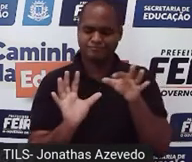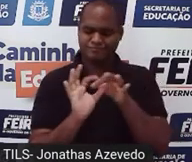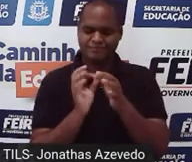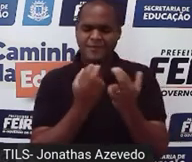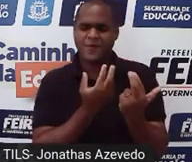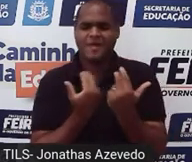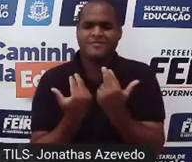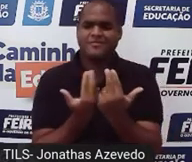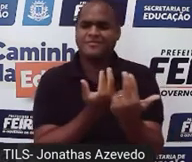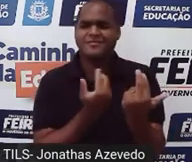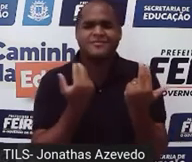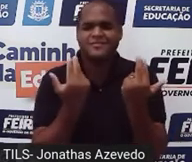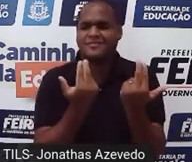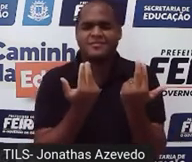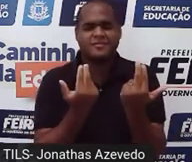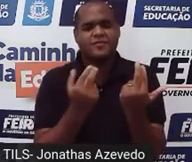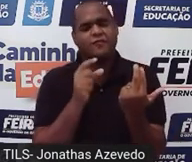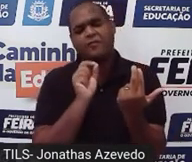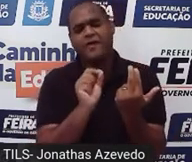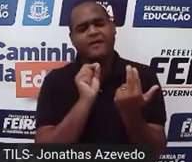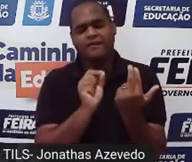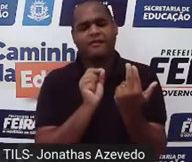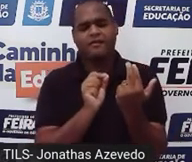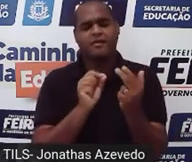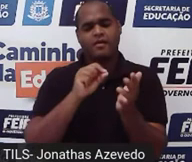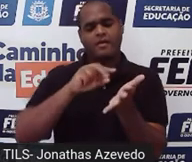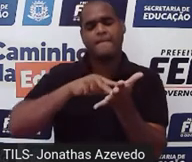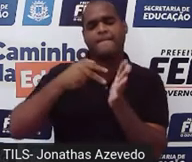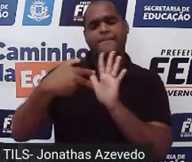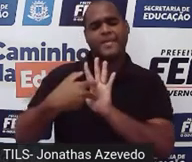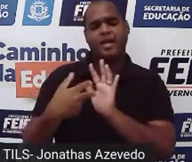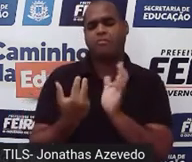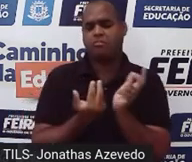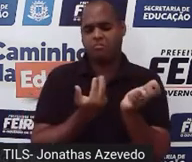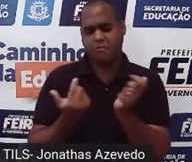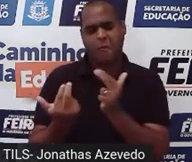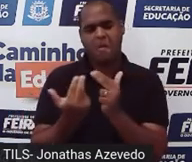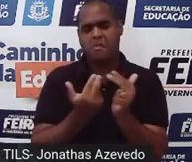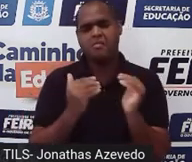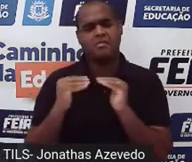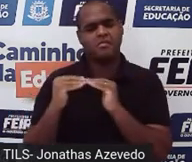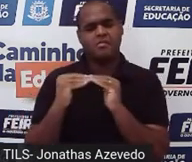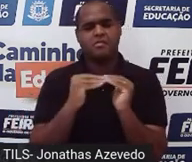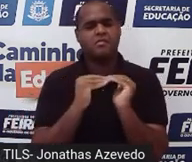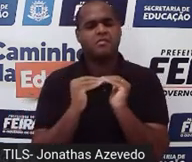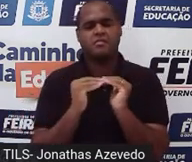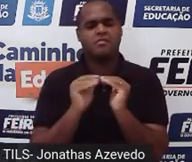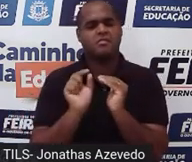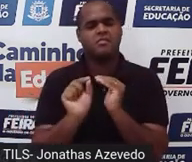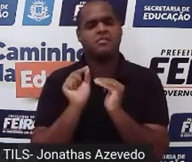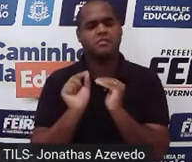comum? O que é que significa ter em comum? Uma característica que